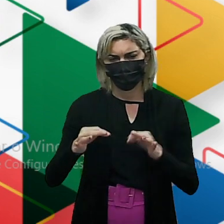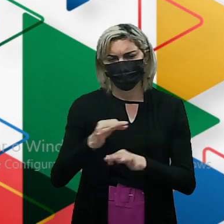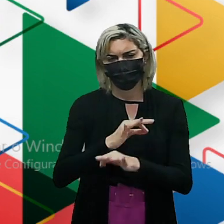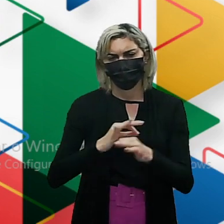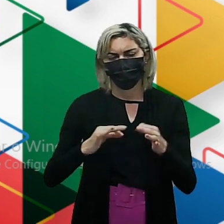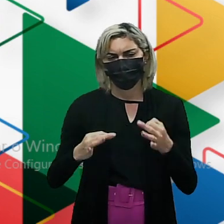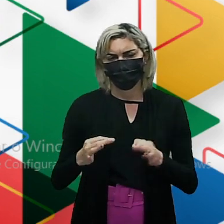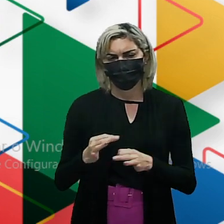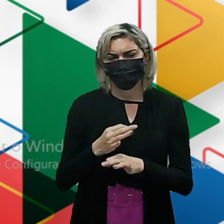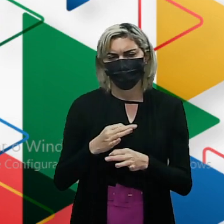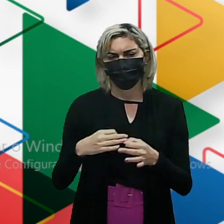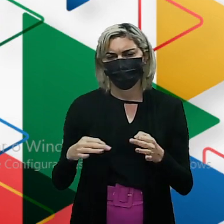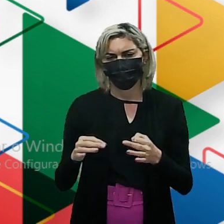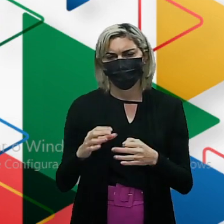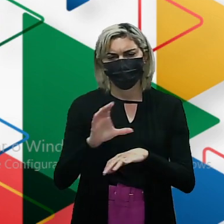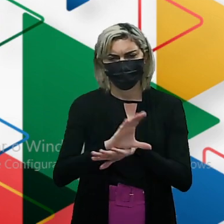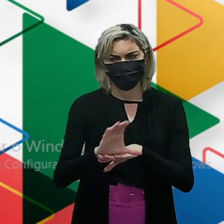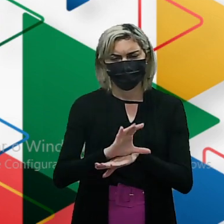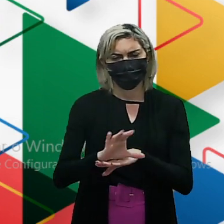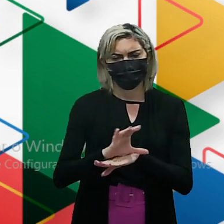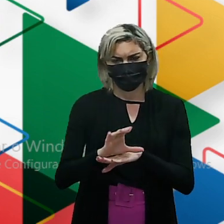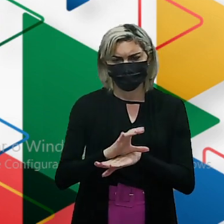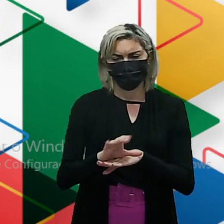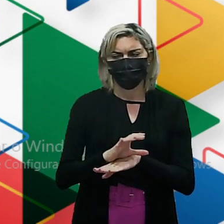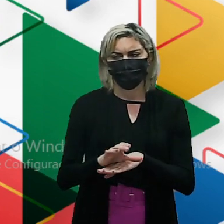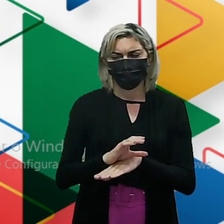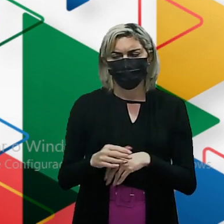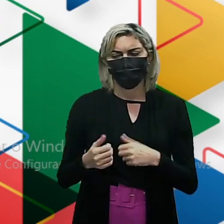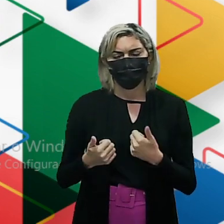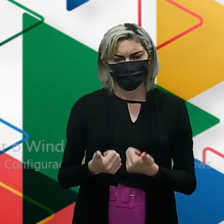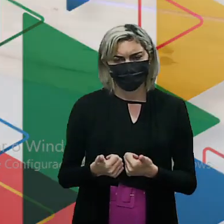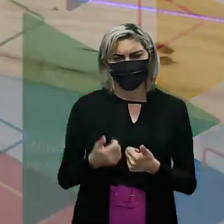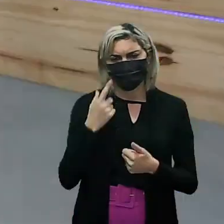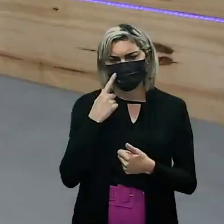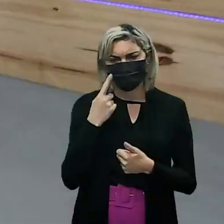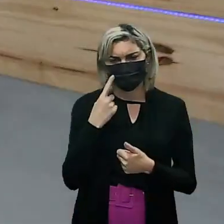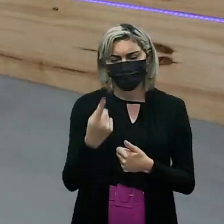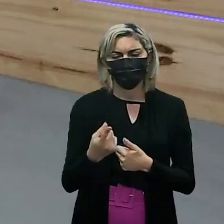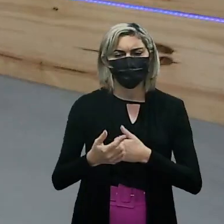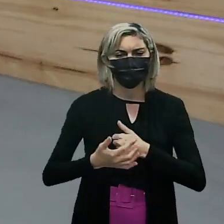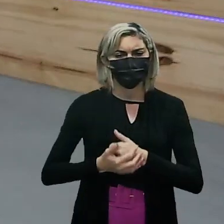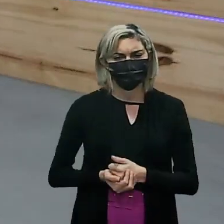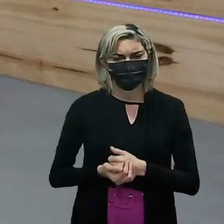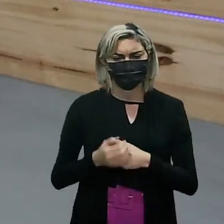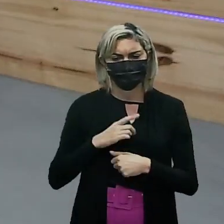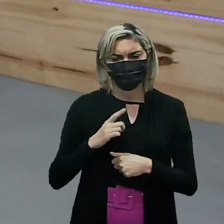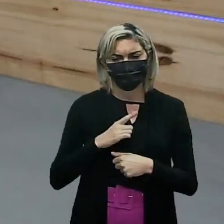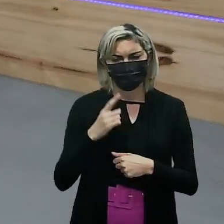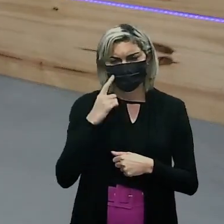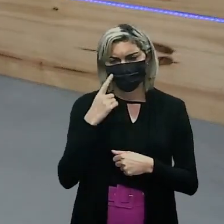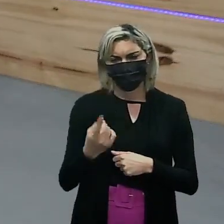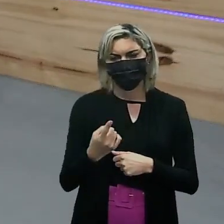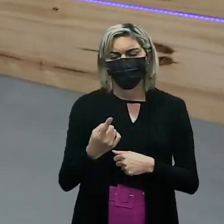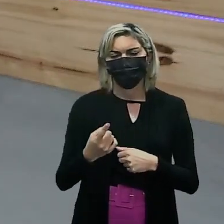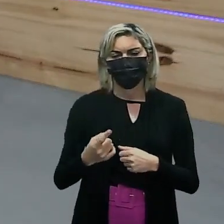álcool, tem uma hidroxila ligada ao carbono 2. Beleza? Vamos agora para uma parte muito...